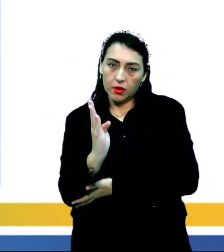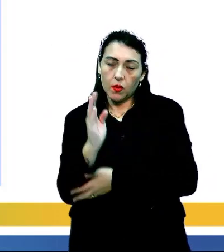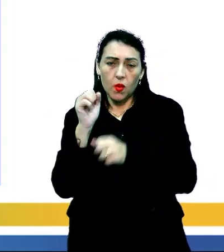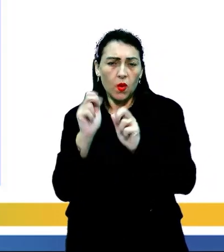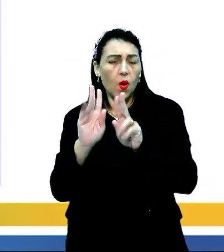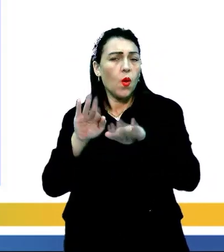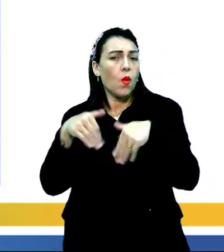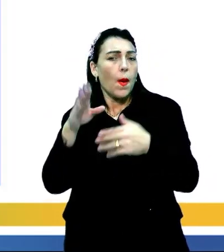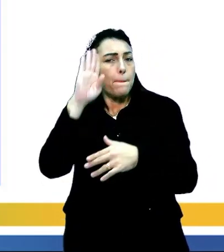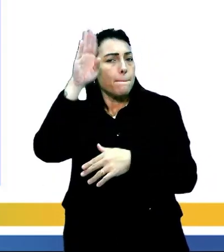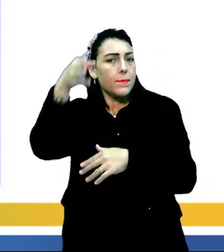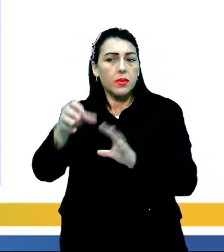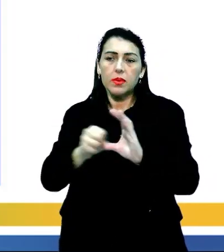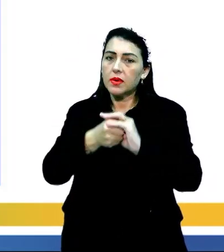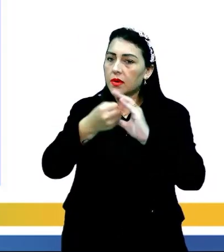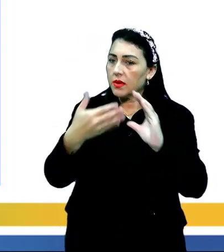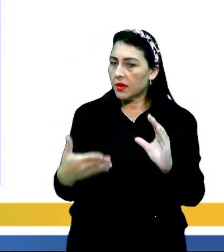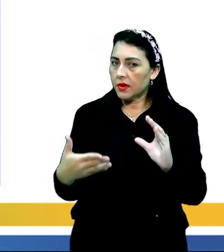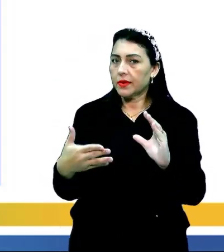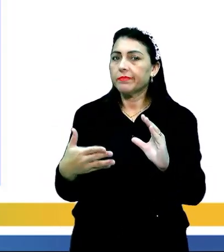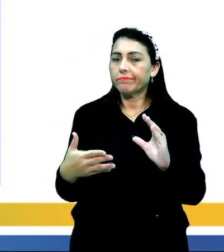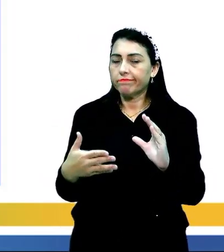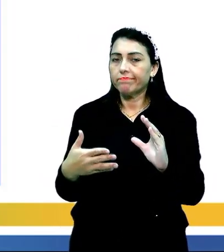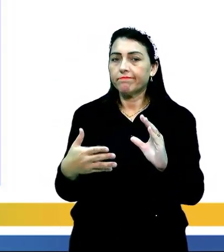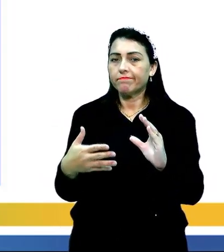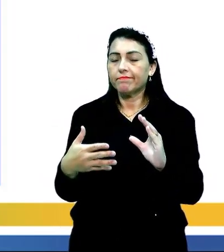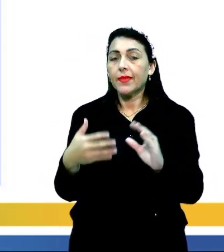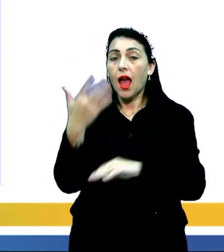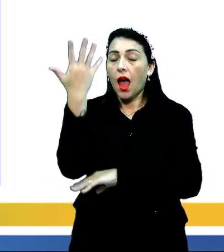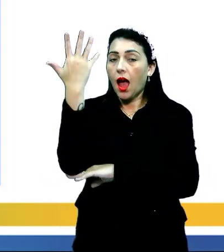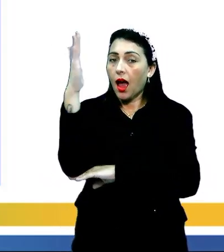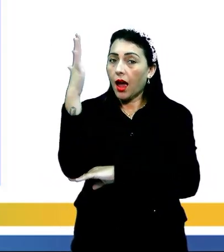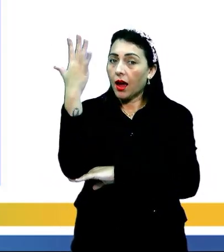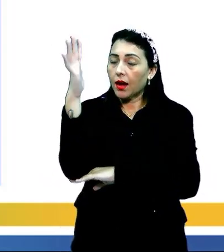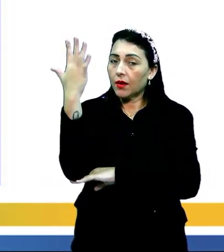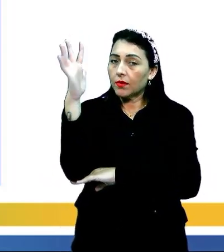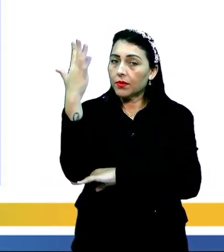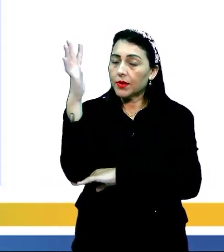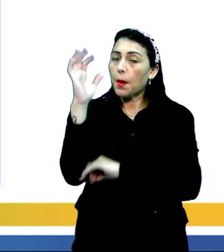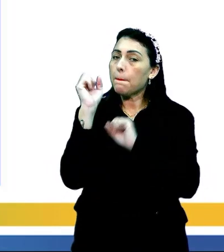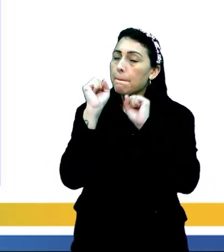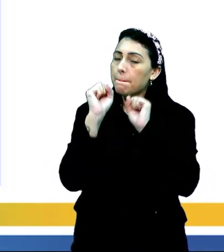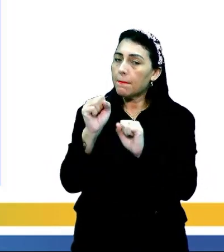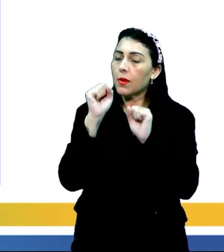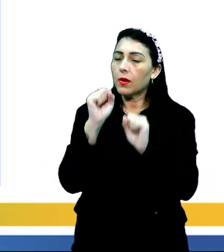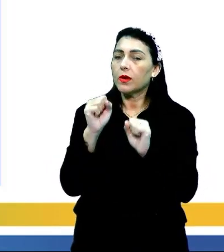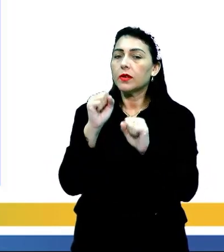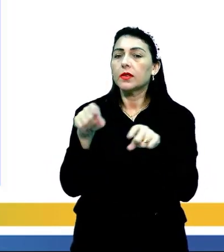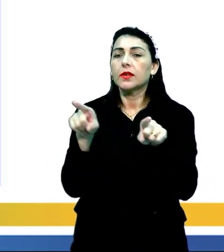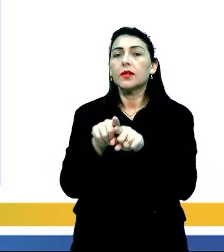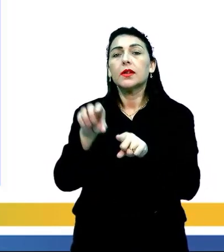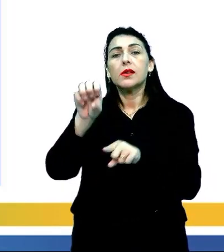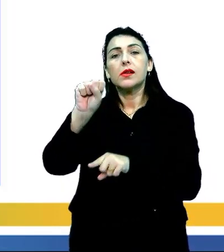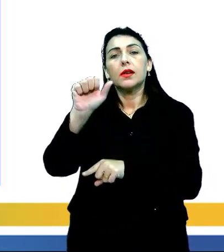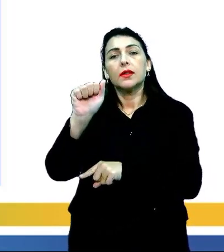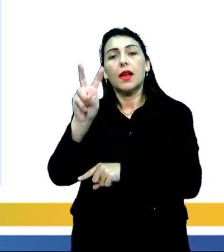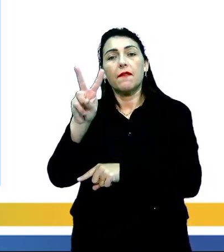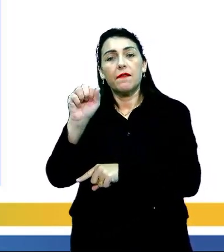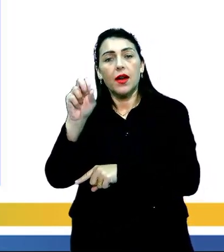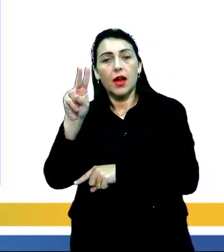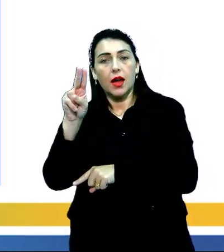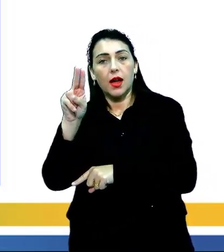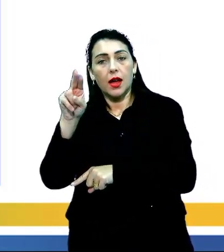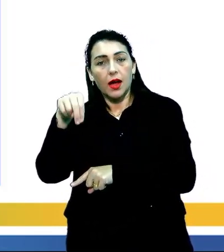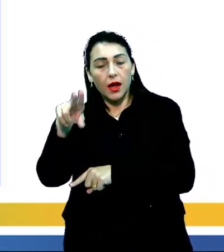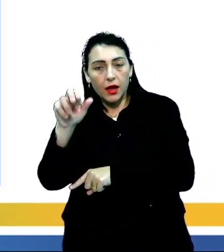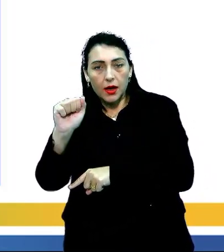qual é a principal característica desse domínio? Árvores, que podem ser chamadas aí de savana brasileira, que são